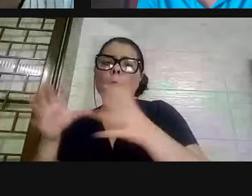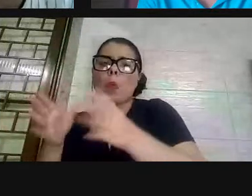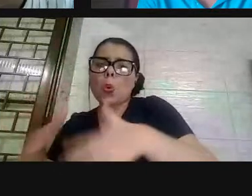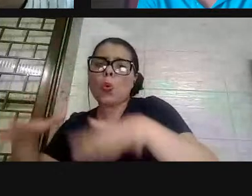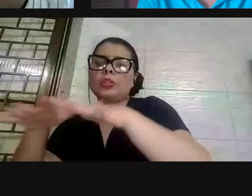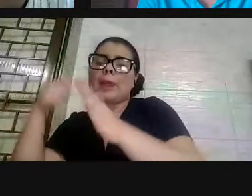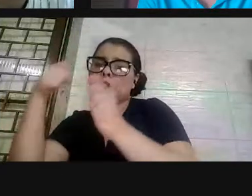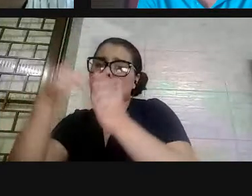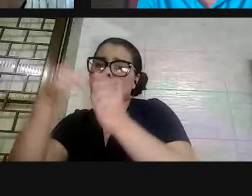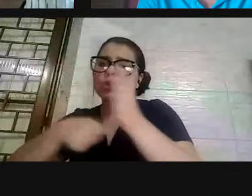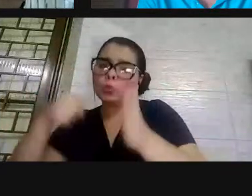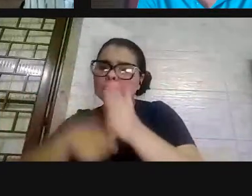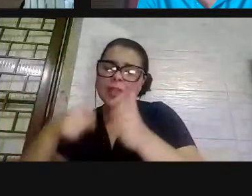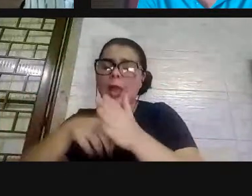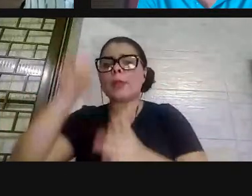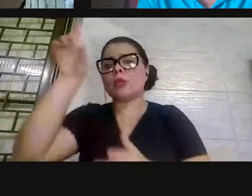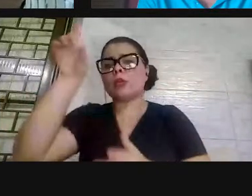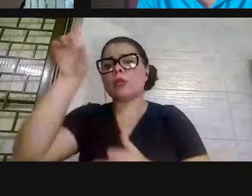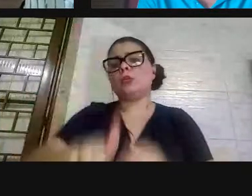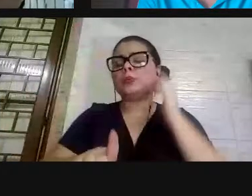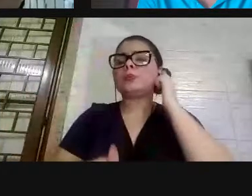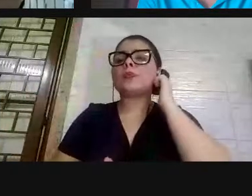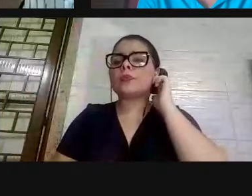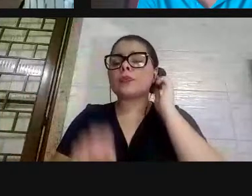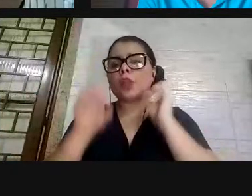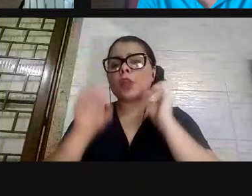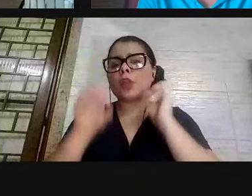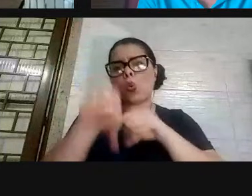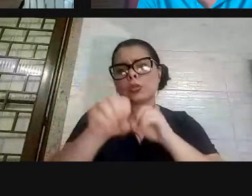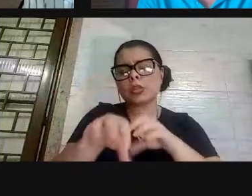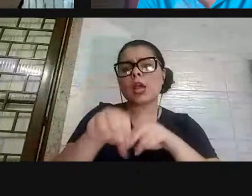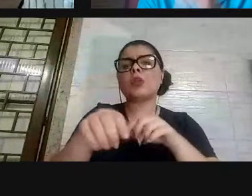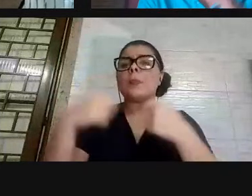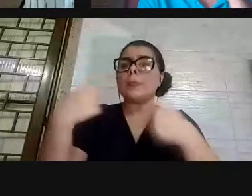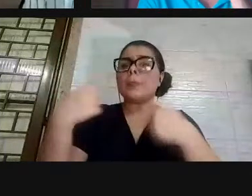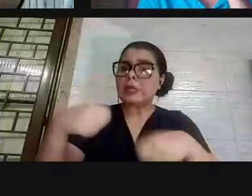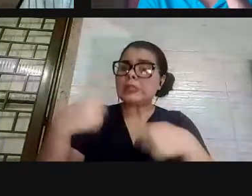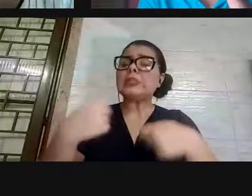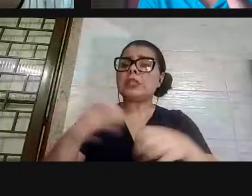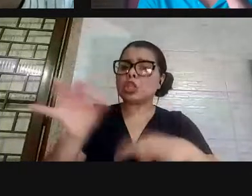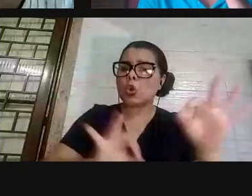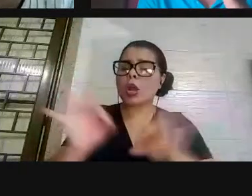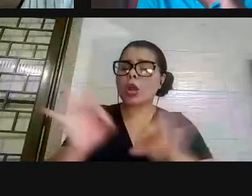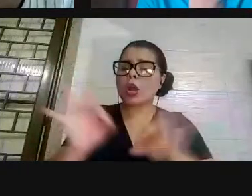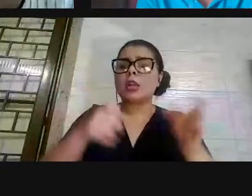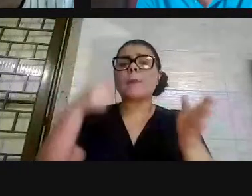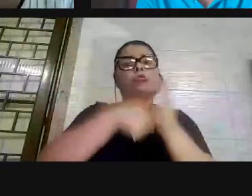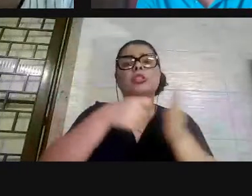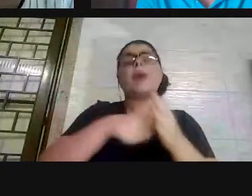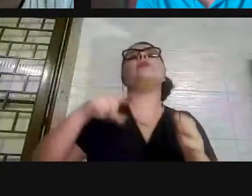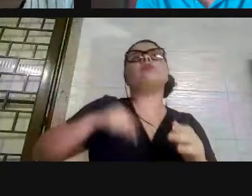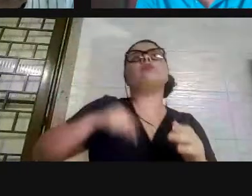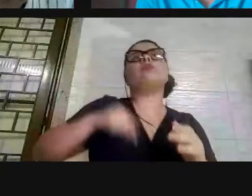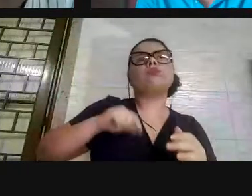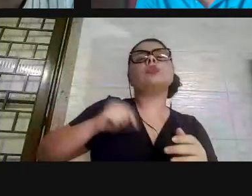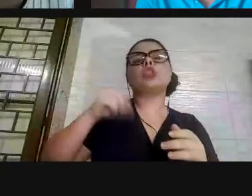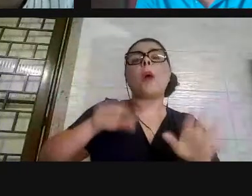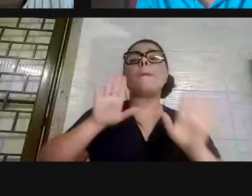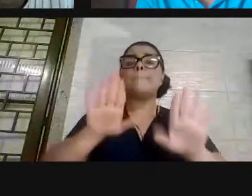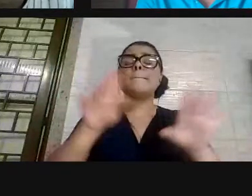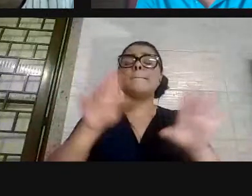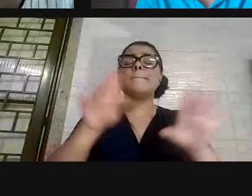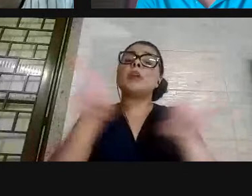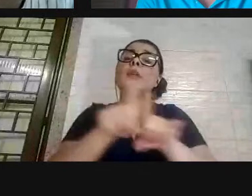pelos seus direitos. Os educadores têm que estar no seu cotidiano, se organizando para lutar não só pelo seu salário, pelo seu emprego, pelos seus